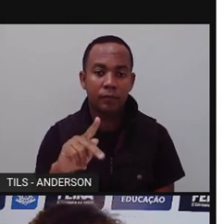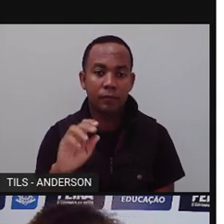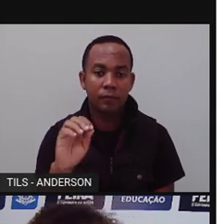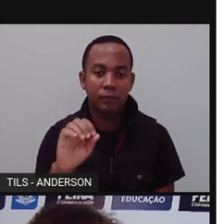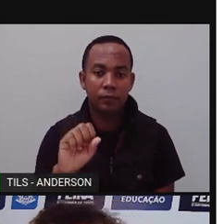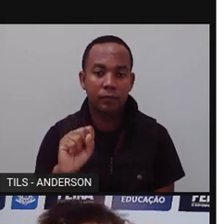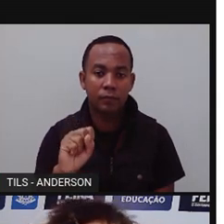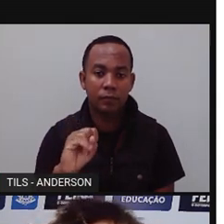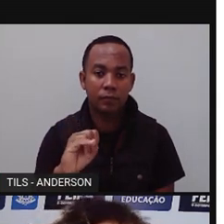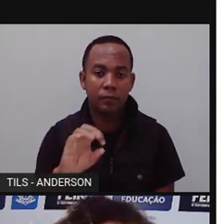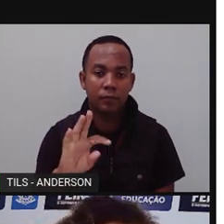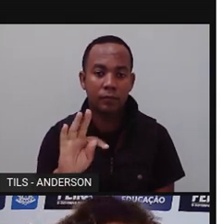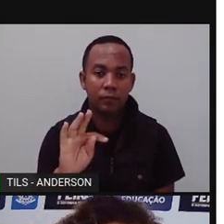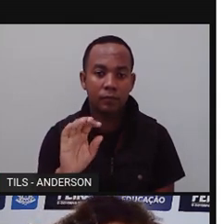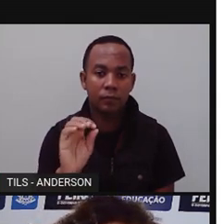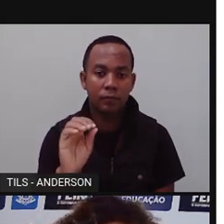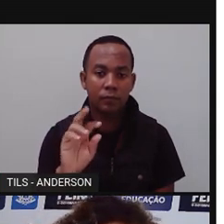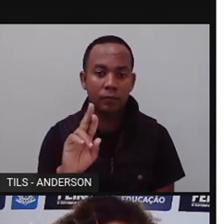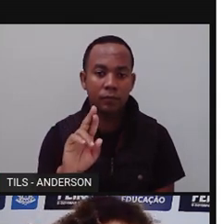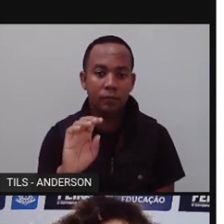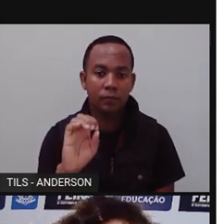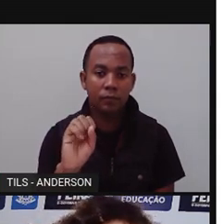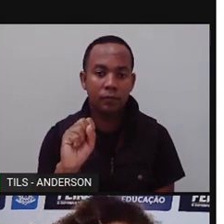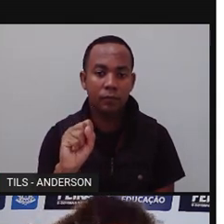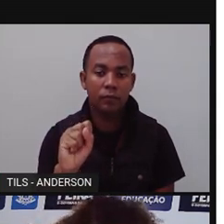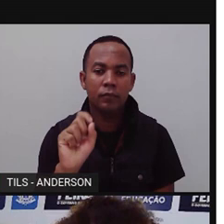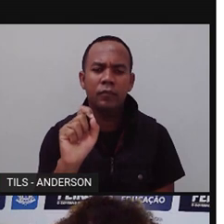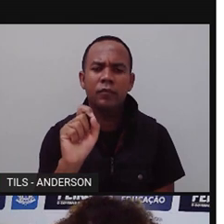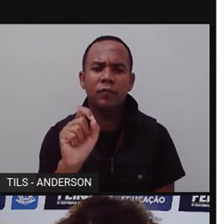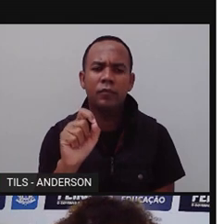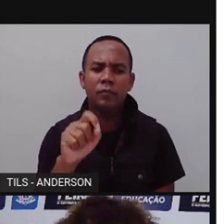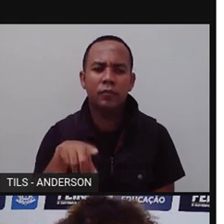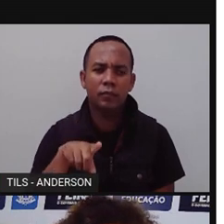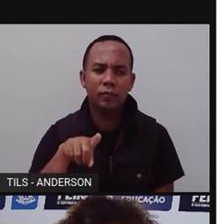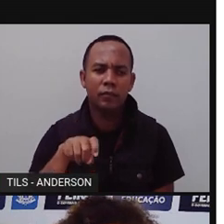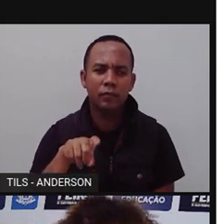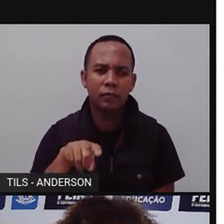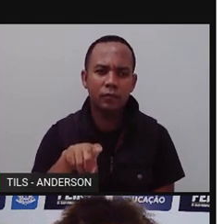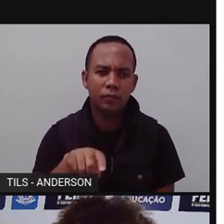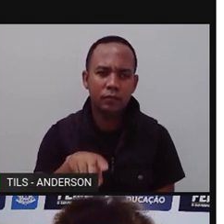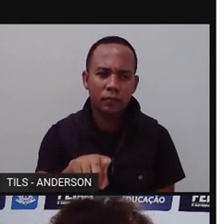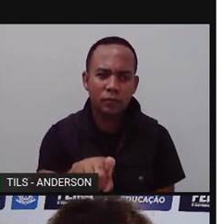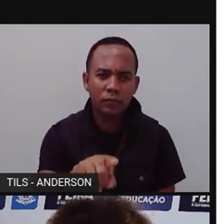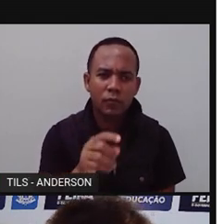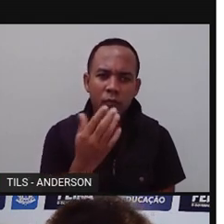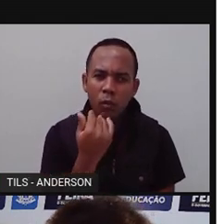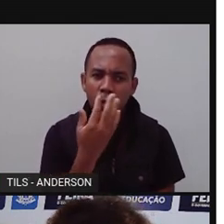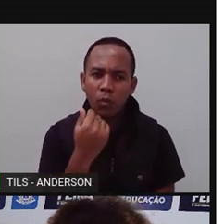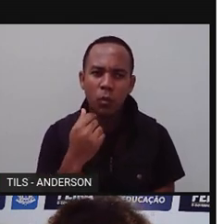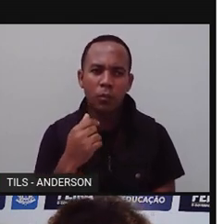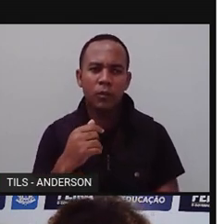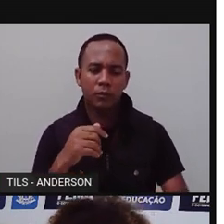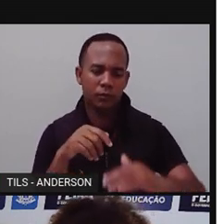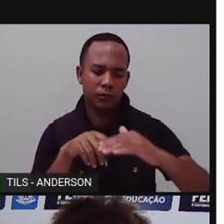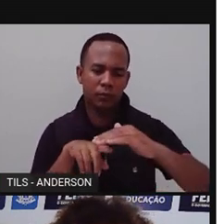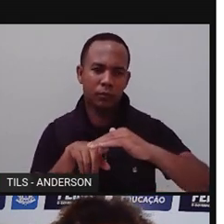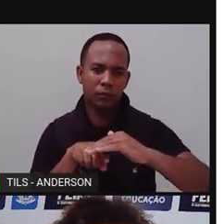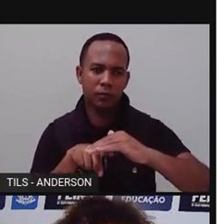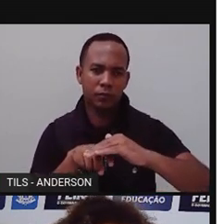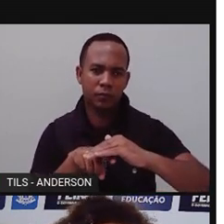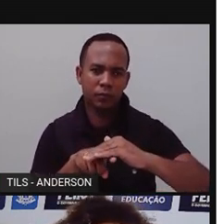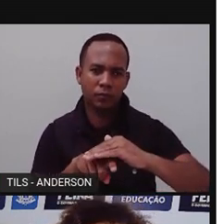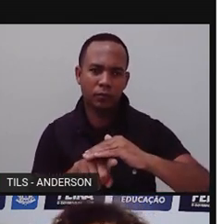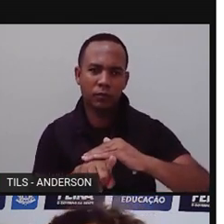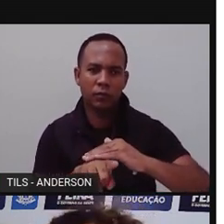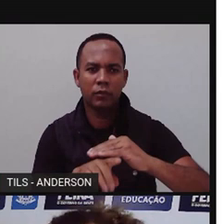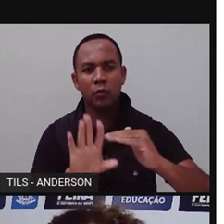verdade, acabam por se alimentar, né? Desses seres vivos que